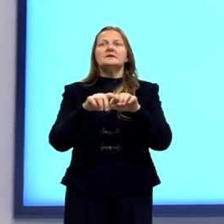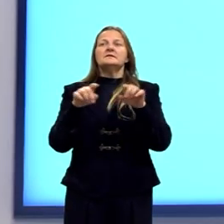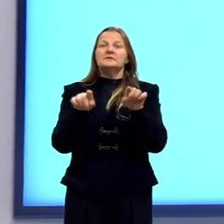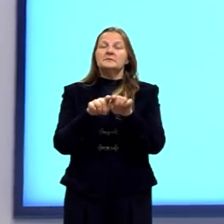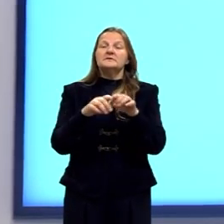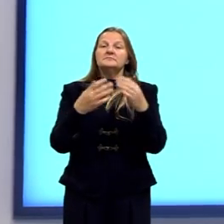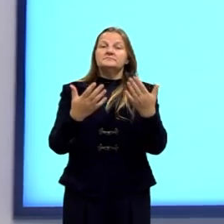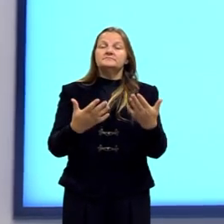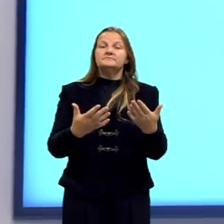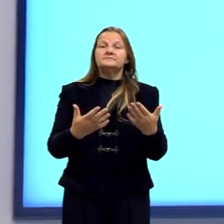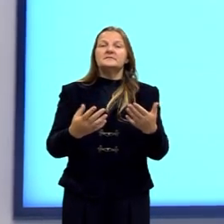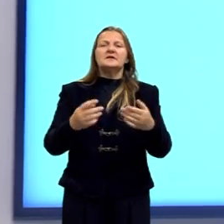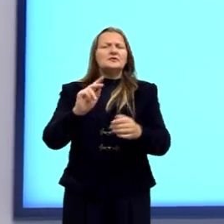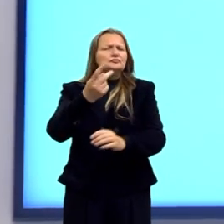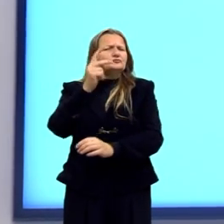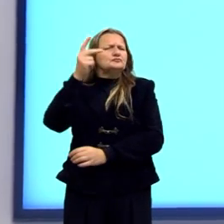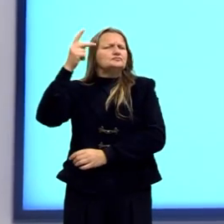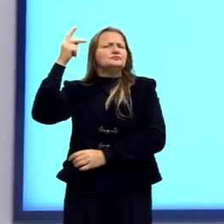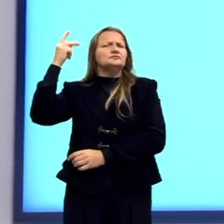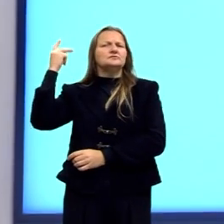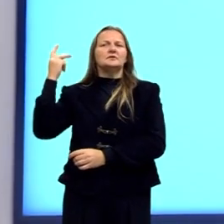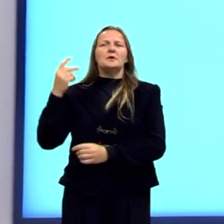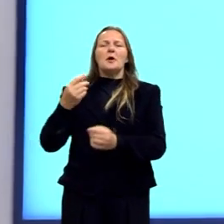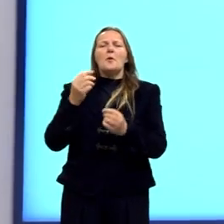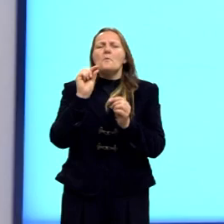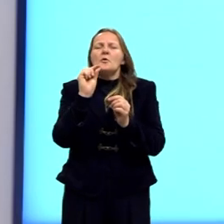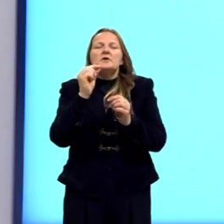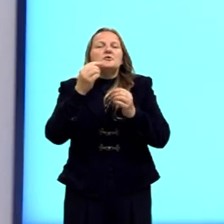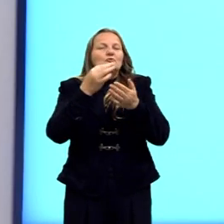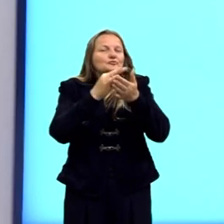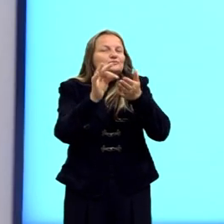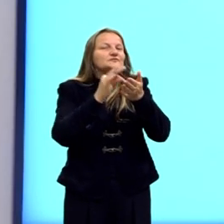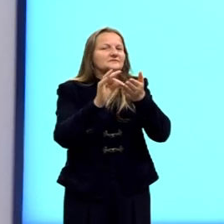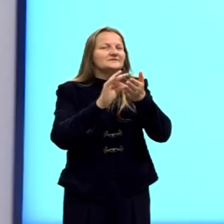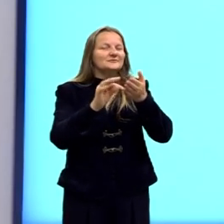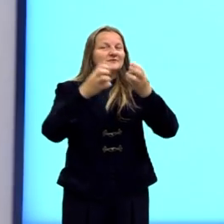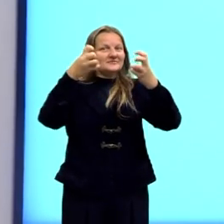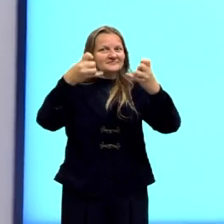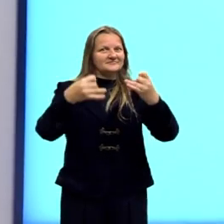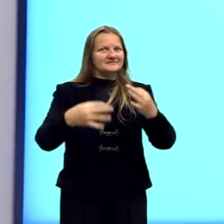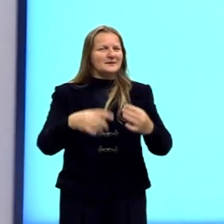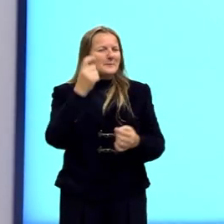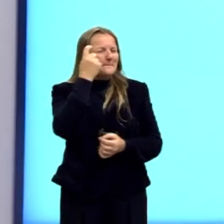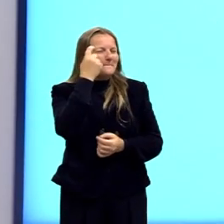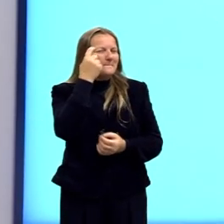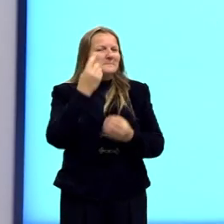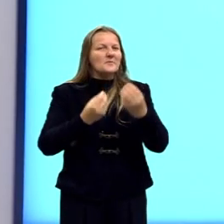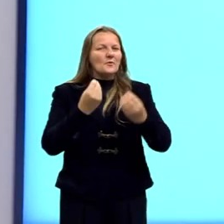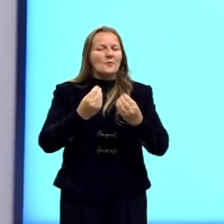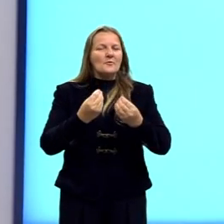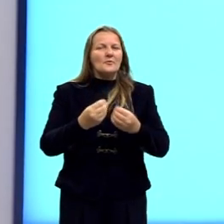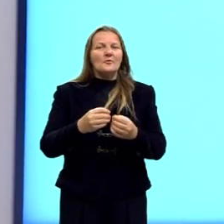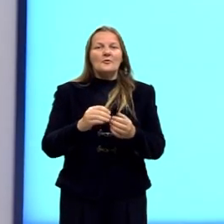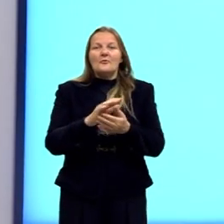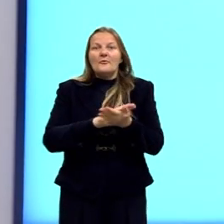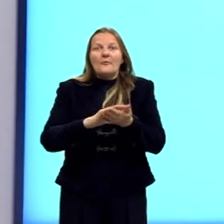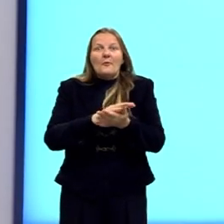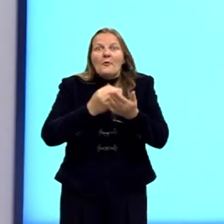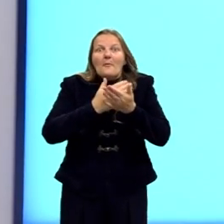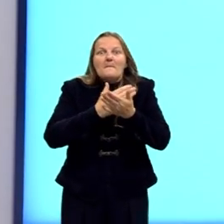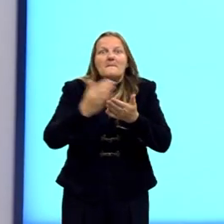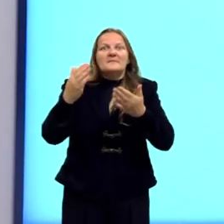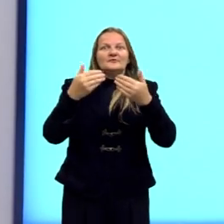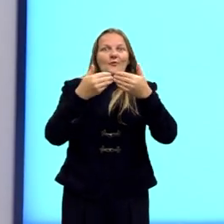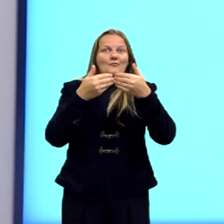Então, historicamente, né? Eu vou dar só uma pincelada pra gente pensar que não foi do nada que